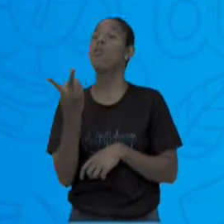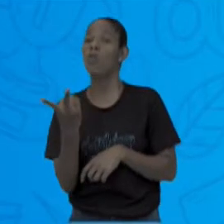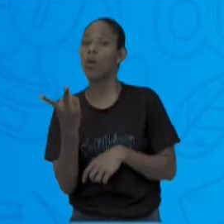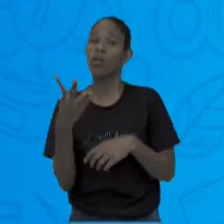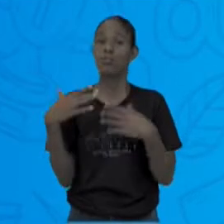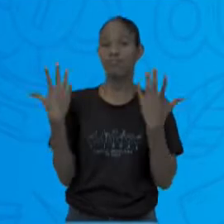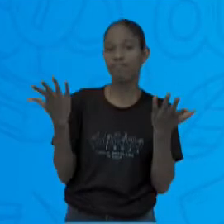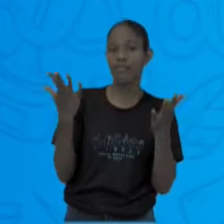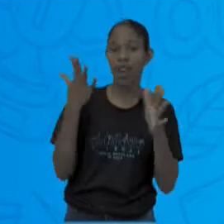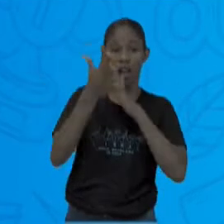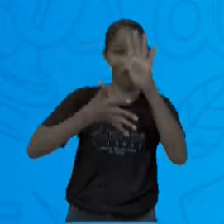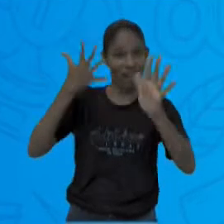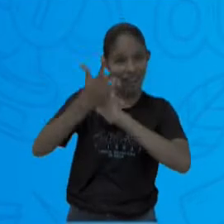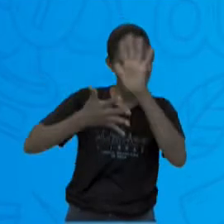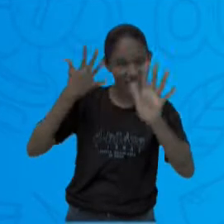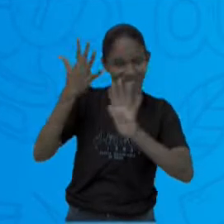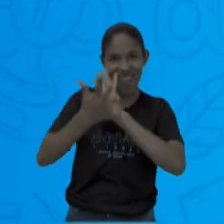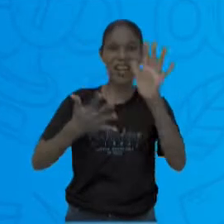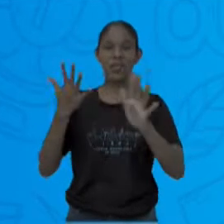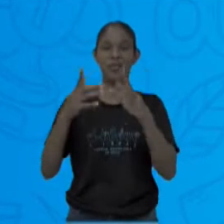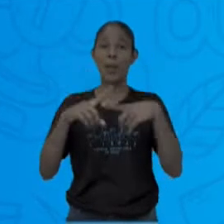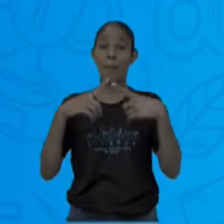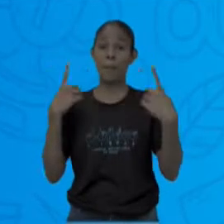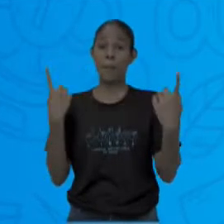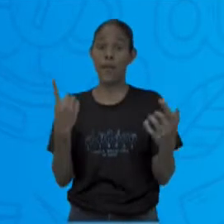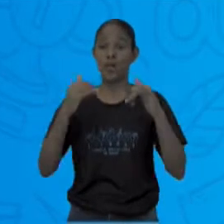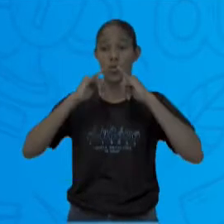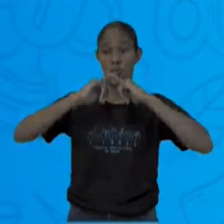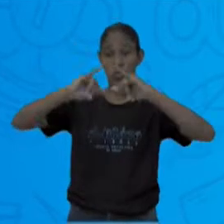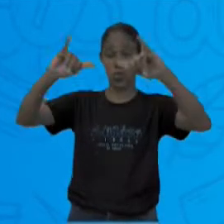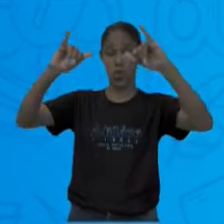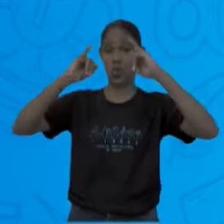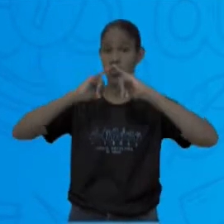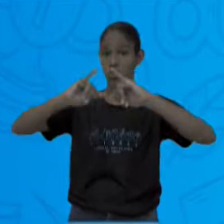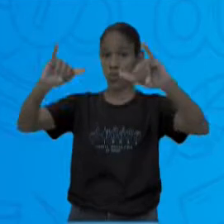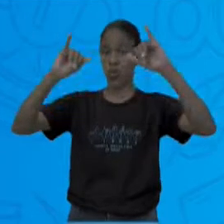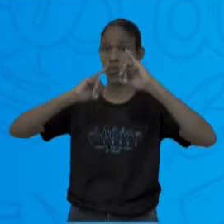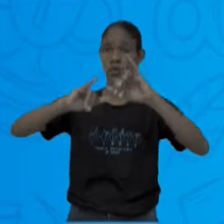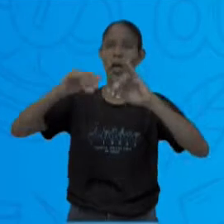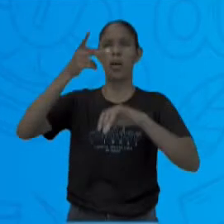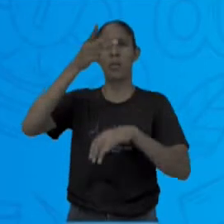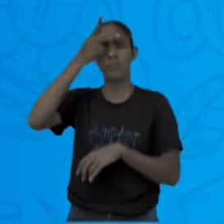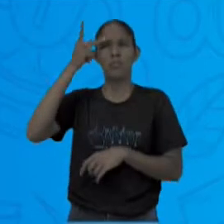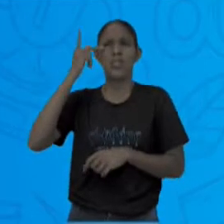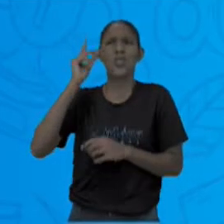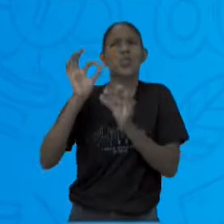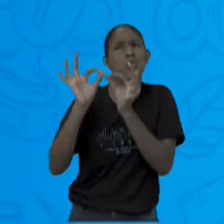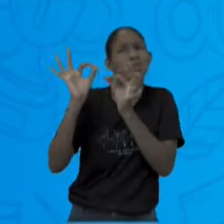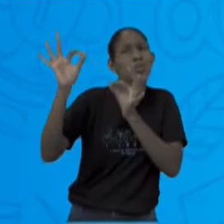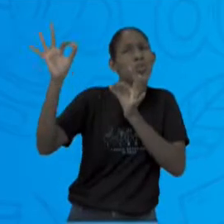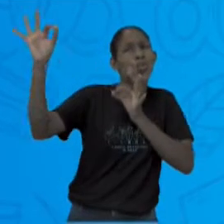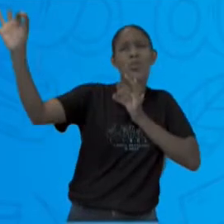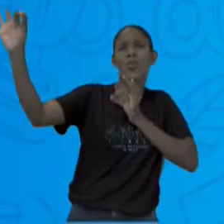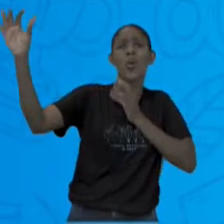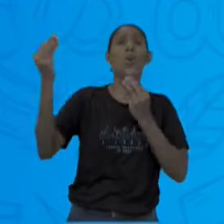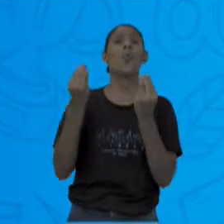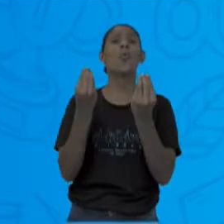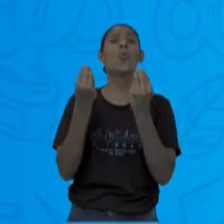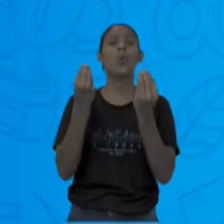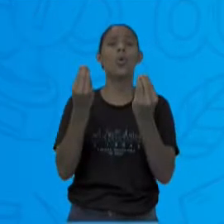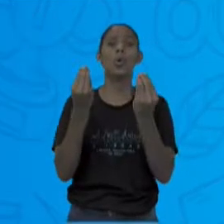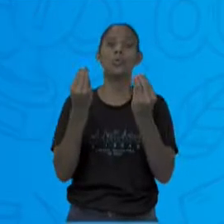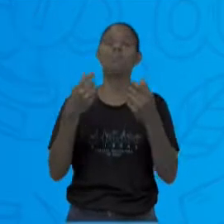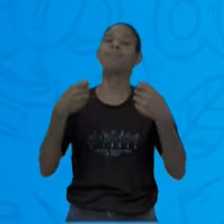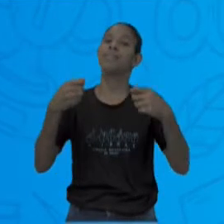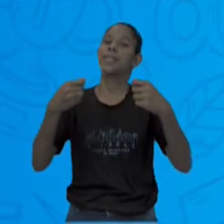ou ideias para pessoas que estão distantes, é necessário ter meios para enviar tais